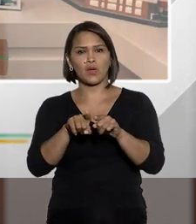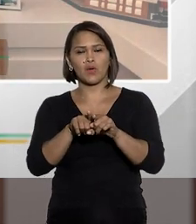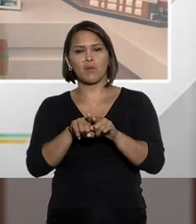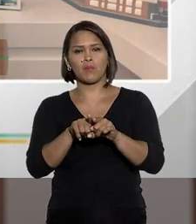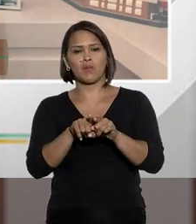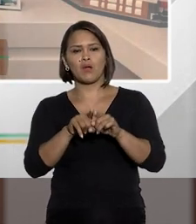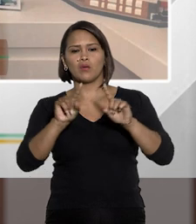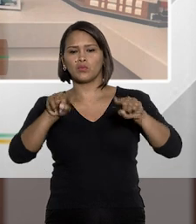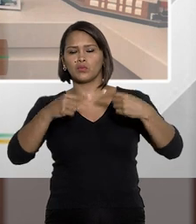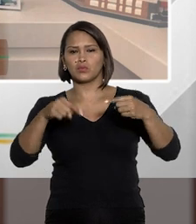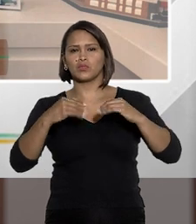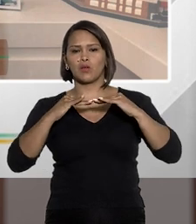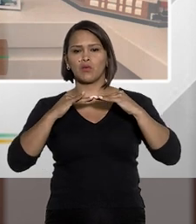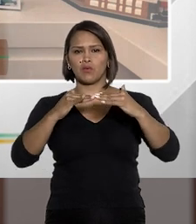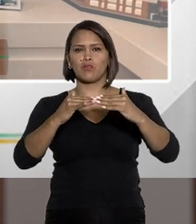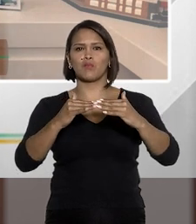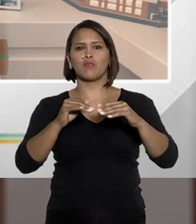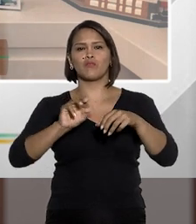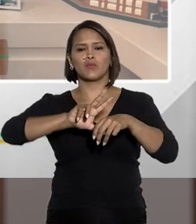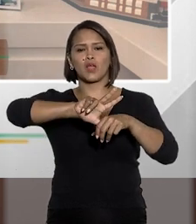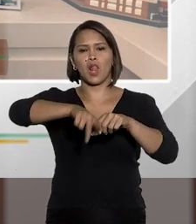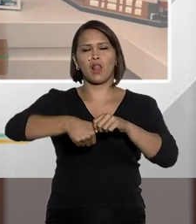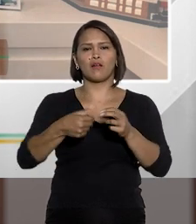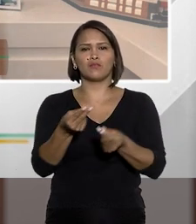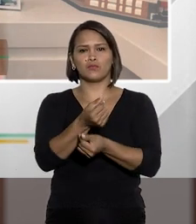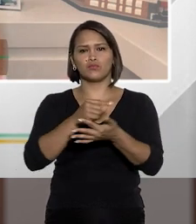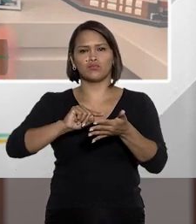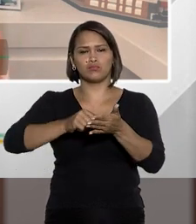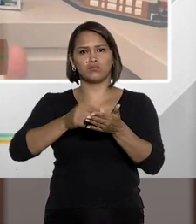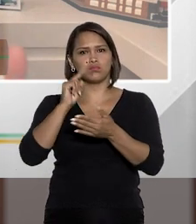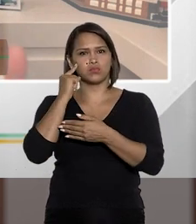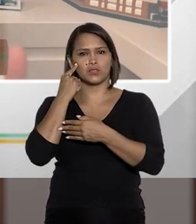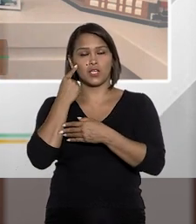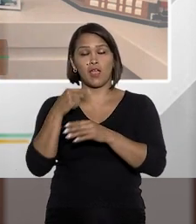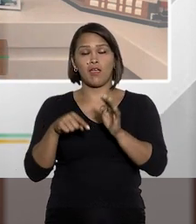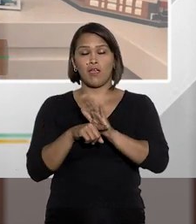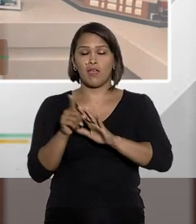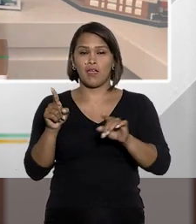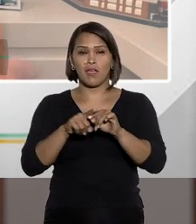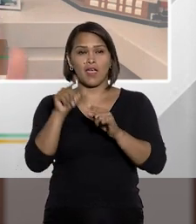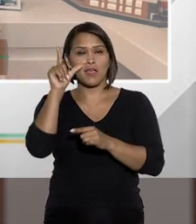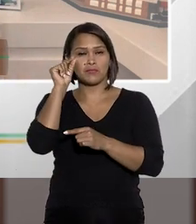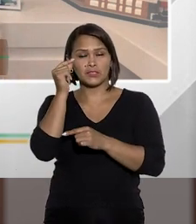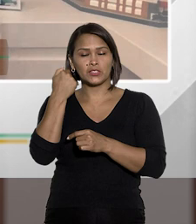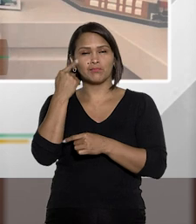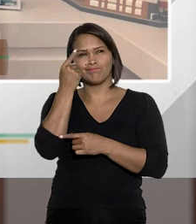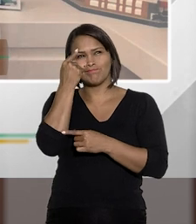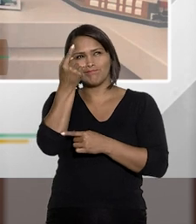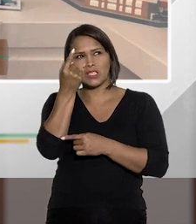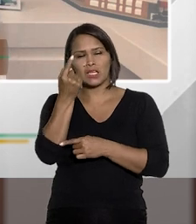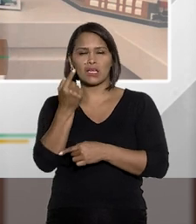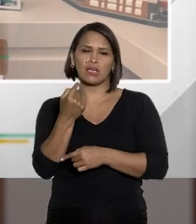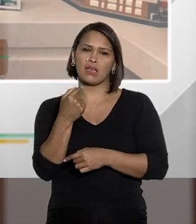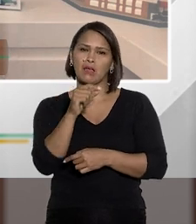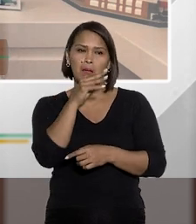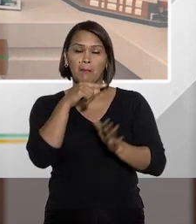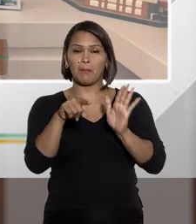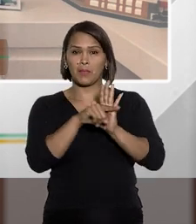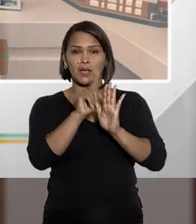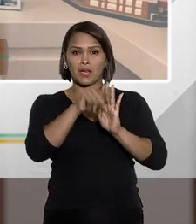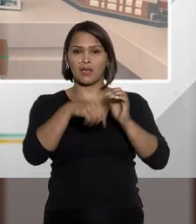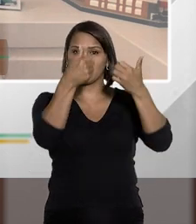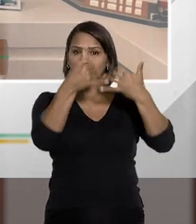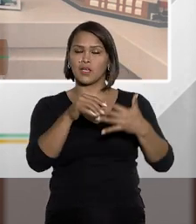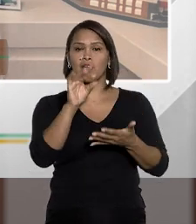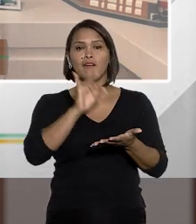como uma reação ao movimento da Operação Lava Jato, é querer fechar os olhos e ser muito ingênuo para negar isso